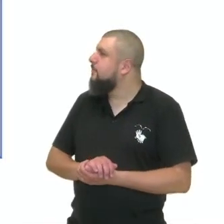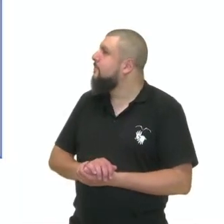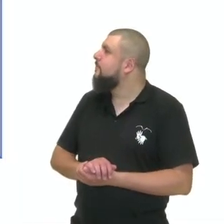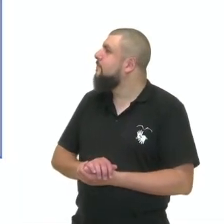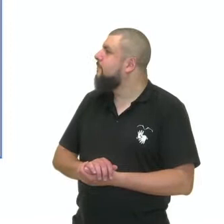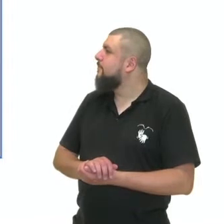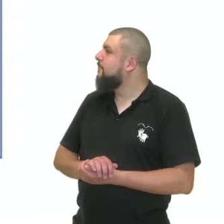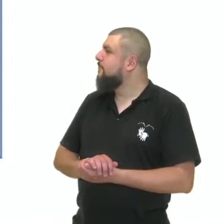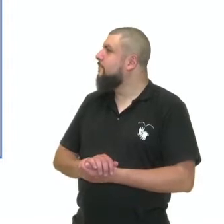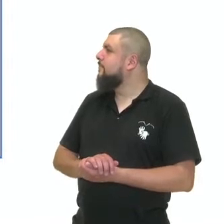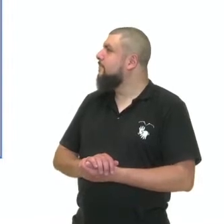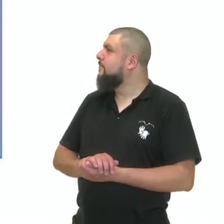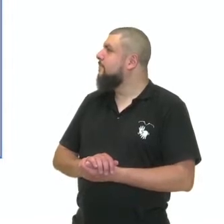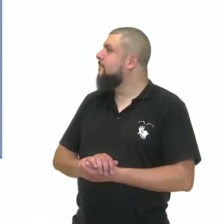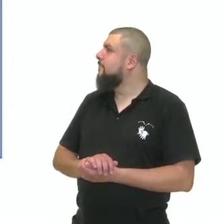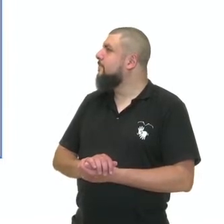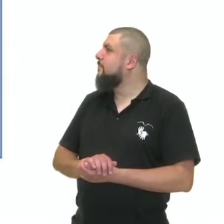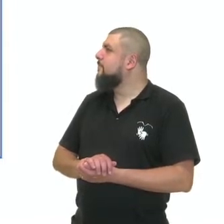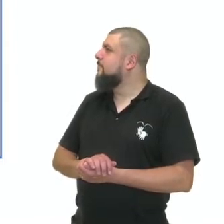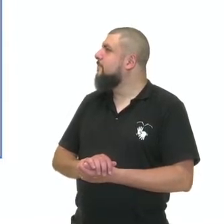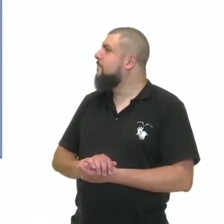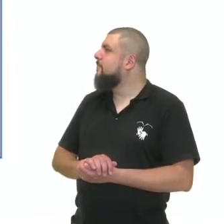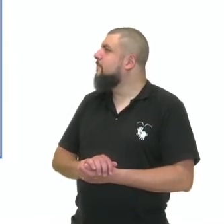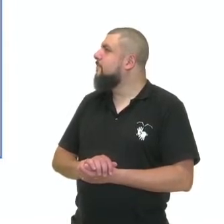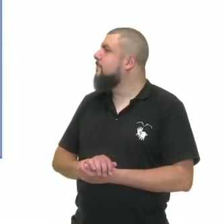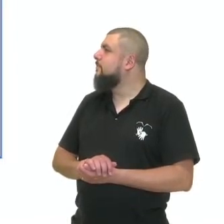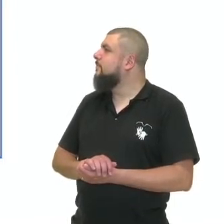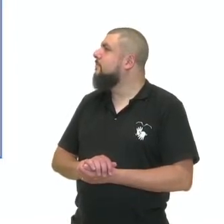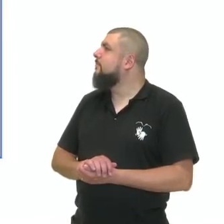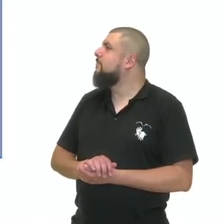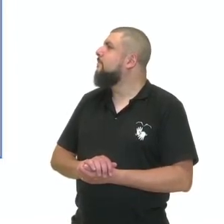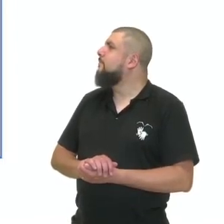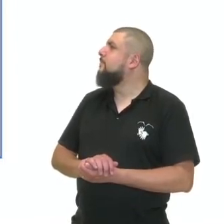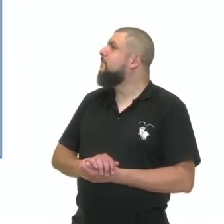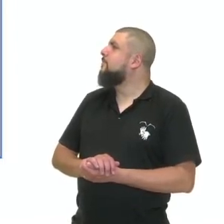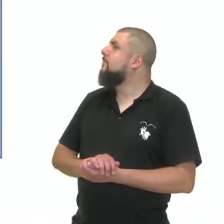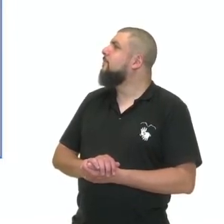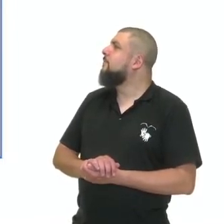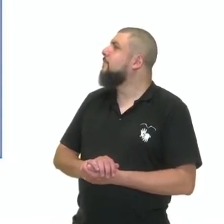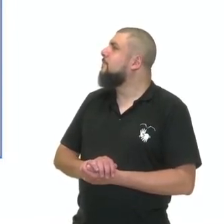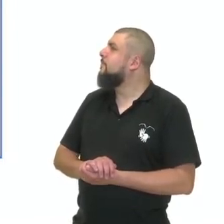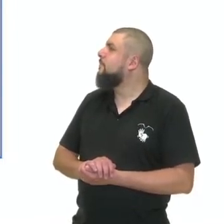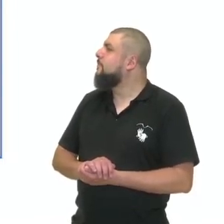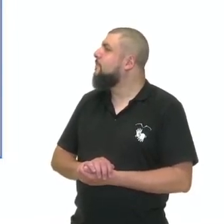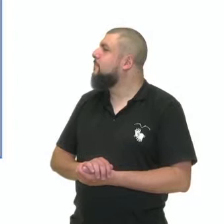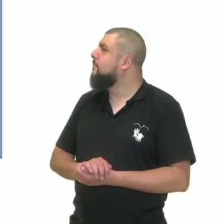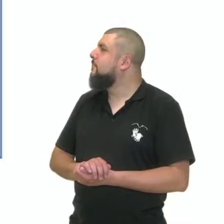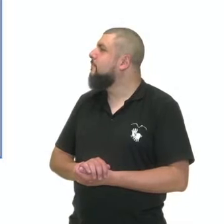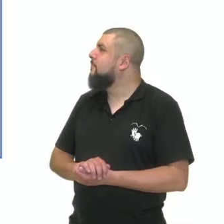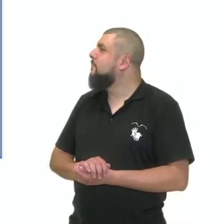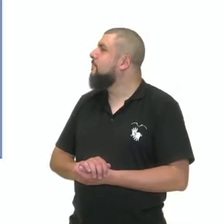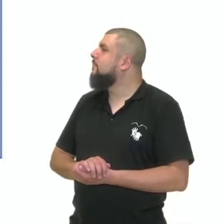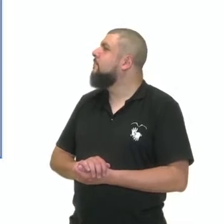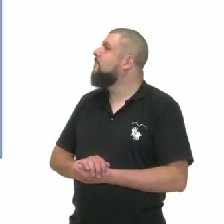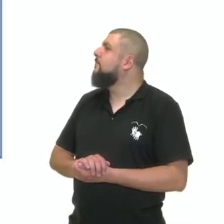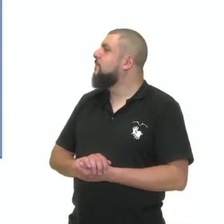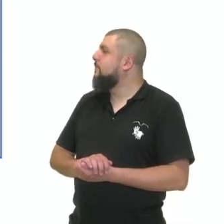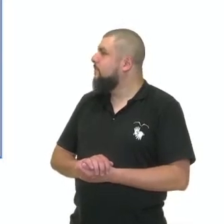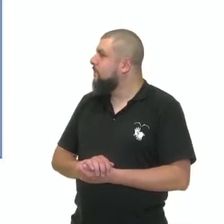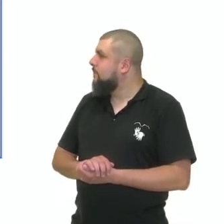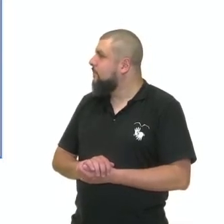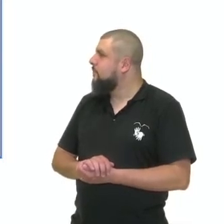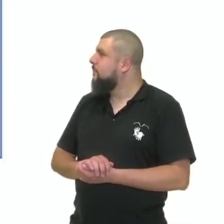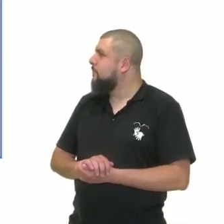significa a experiência, enquanto o racionalismo vem do latim racio, que significa razão.